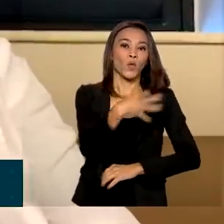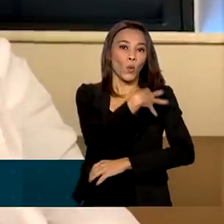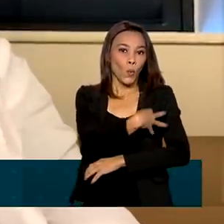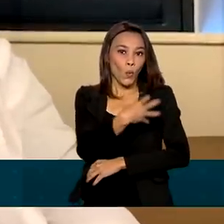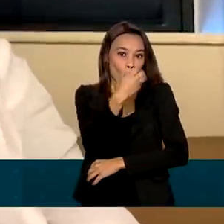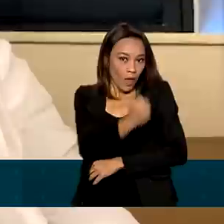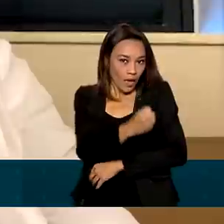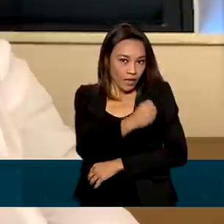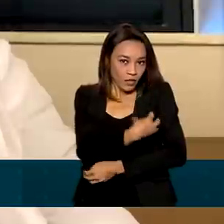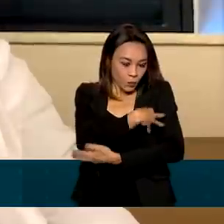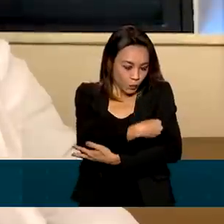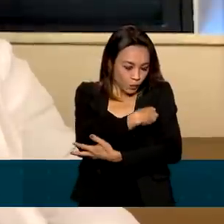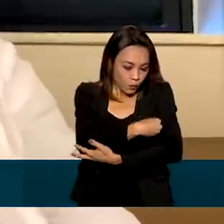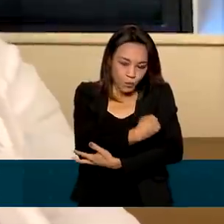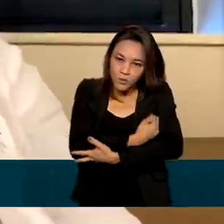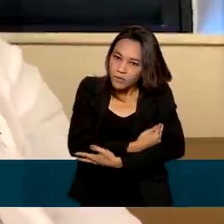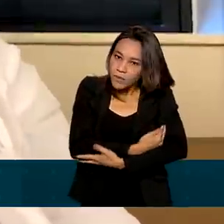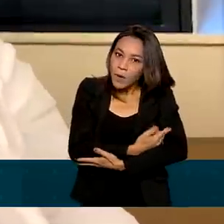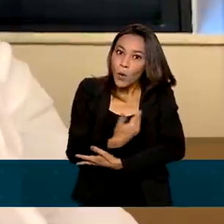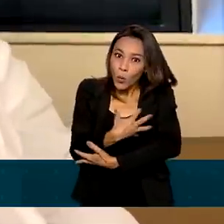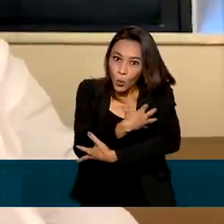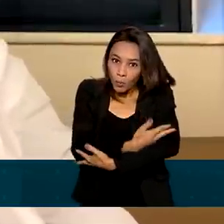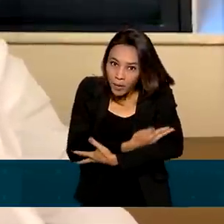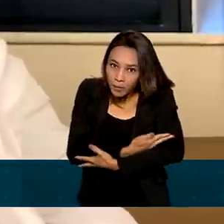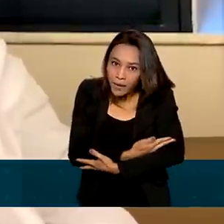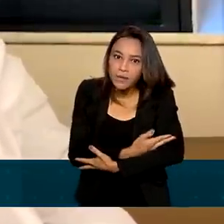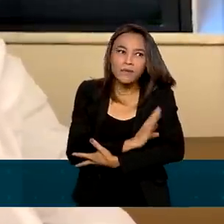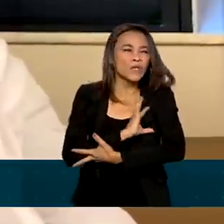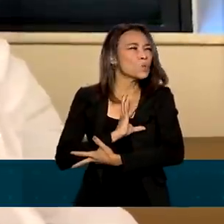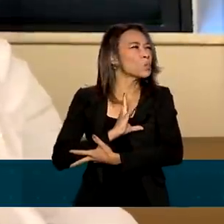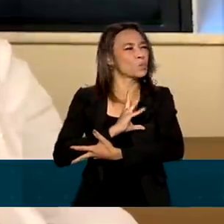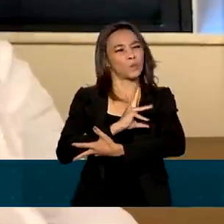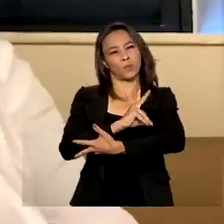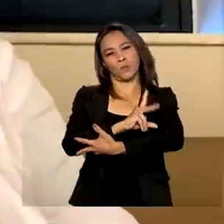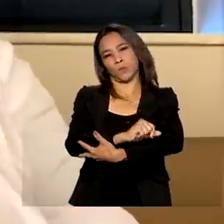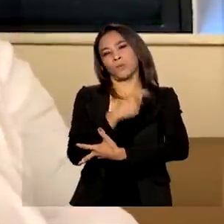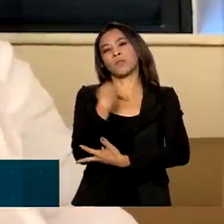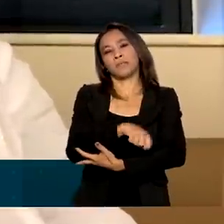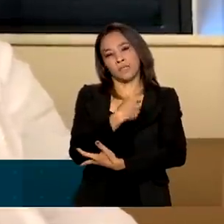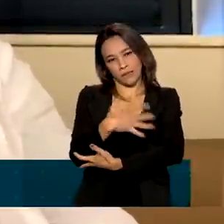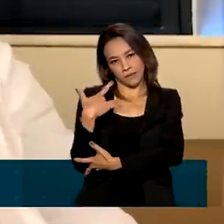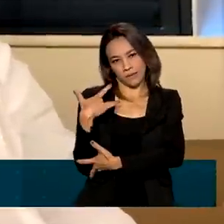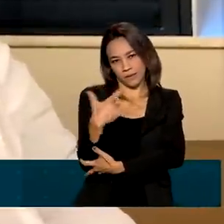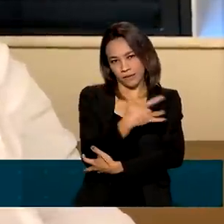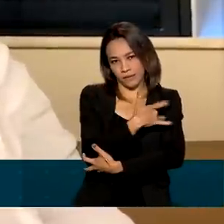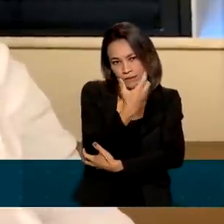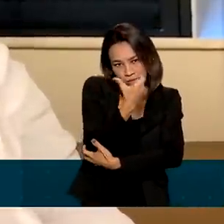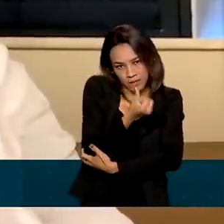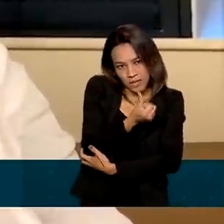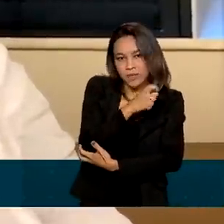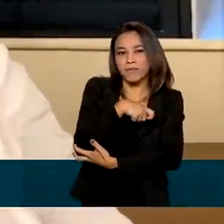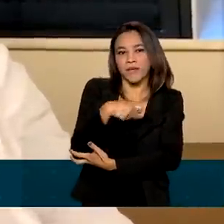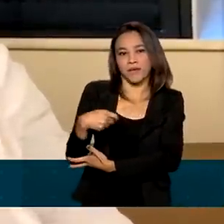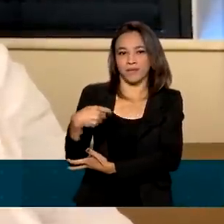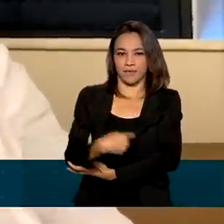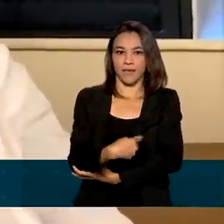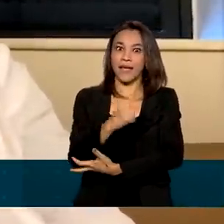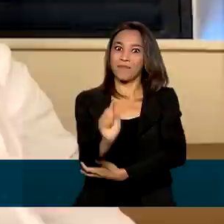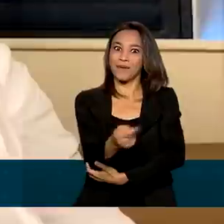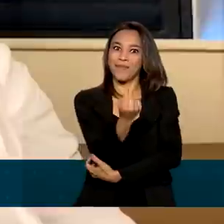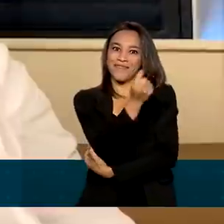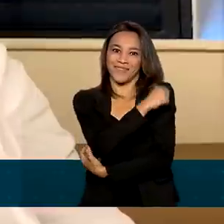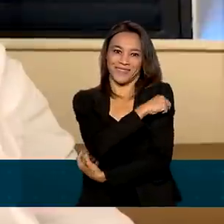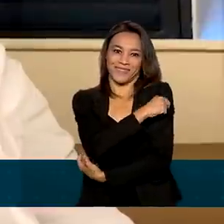o bebê adquire todos os nutrientes que ele precisa até os seis meses de vida. É a primeira vacina do